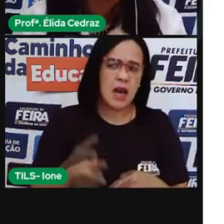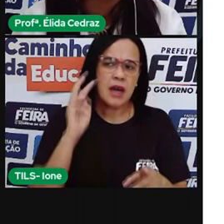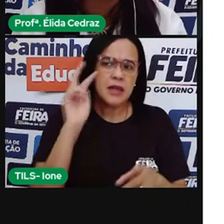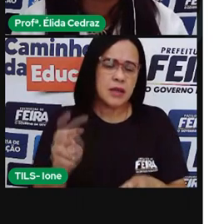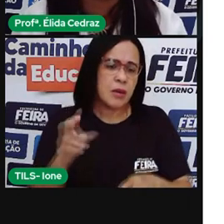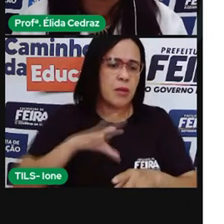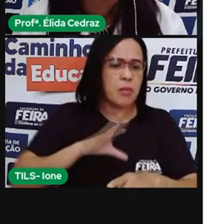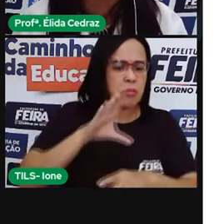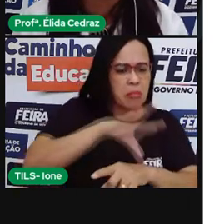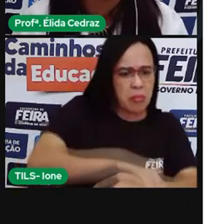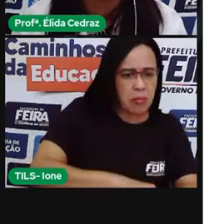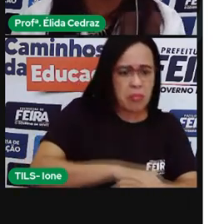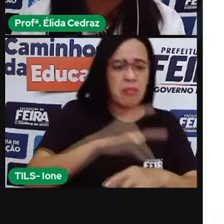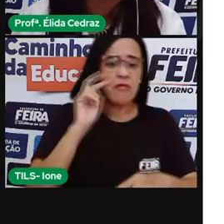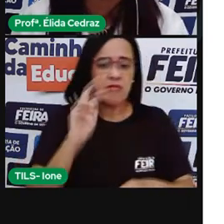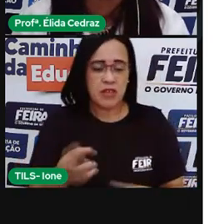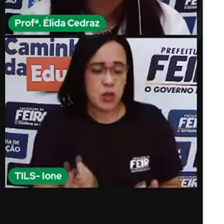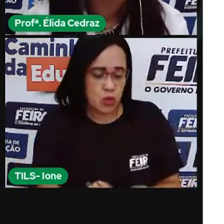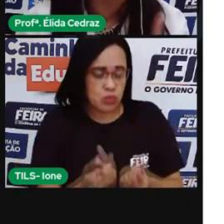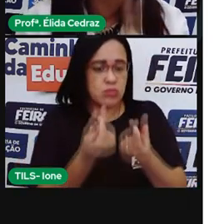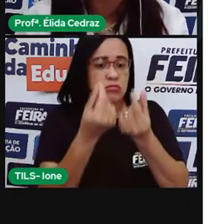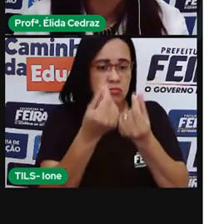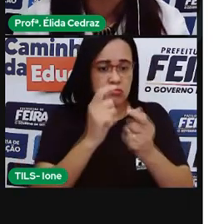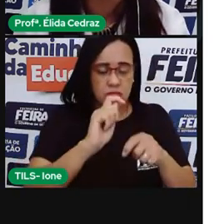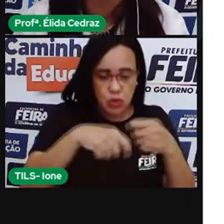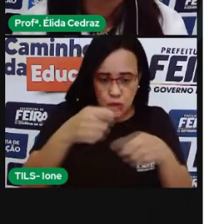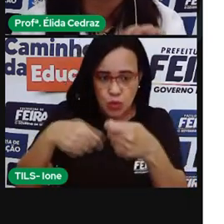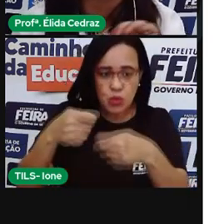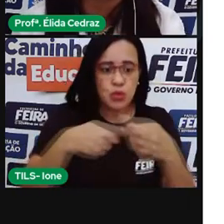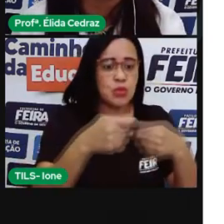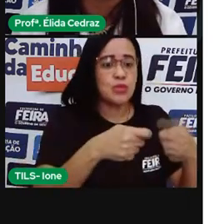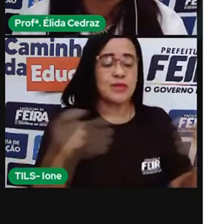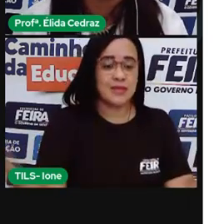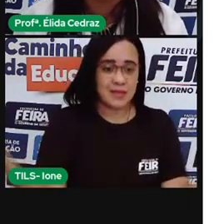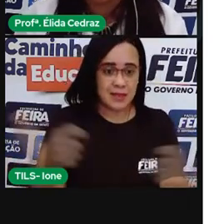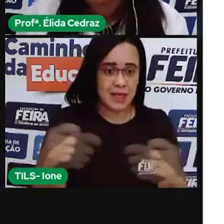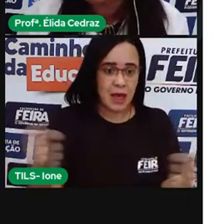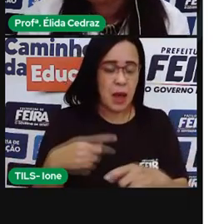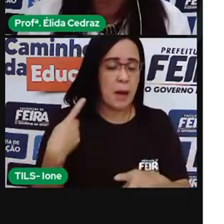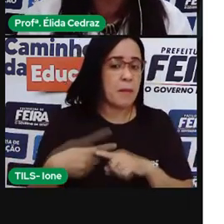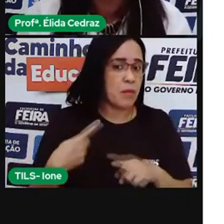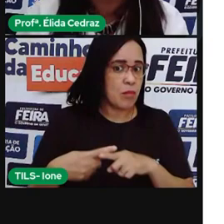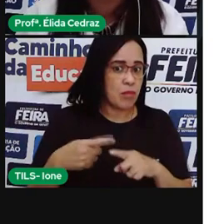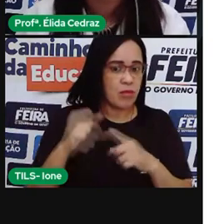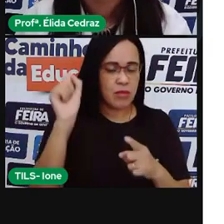de fazer comércio, porque na Europa não tinha aquele material.